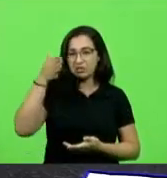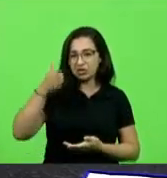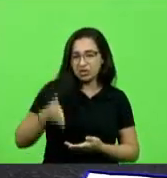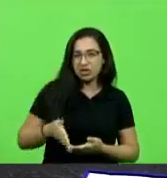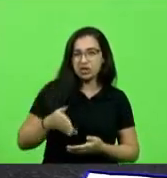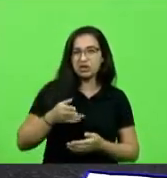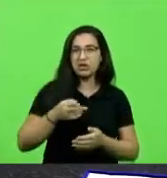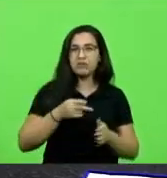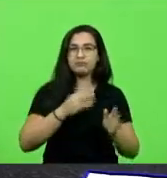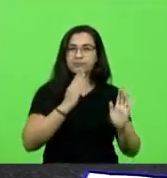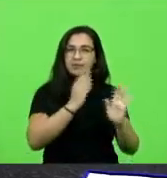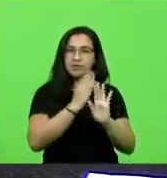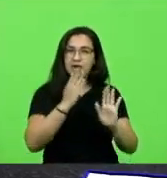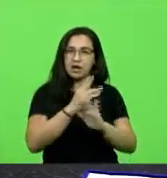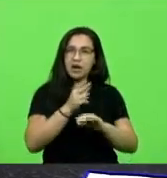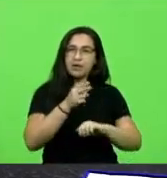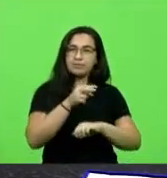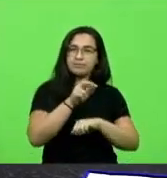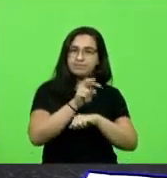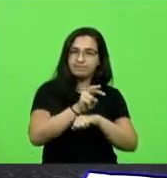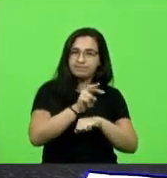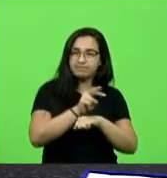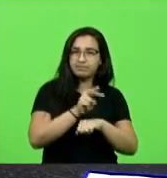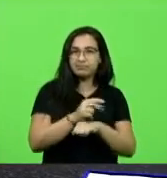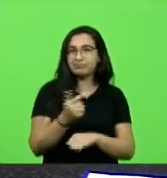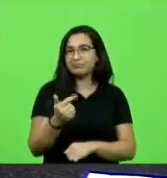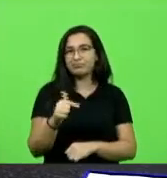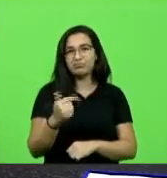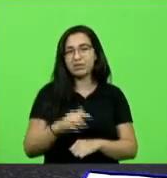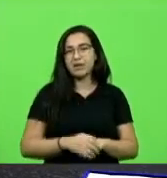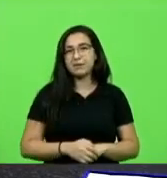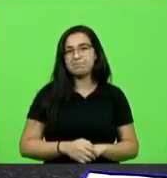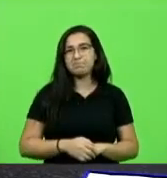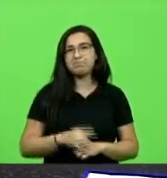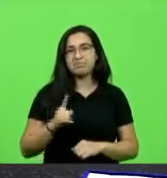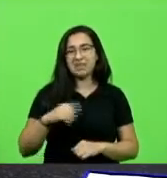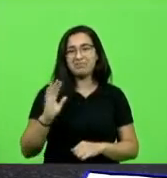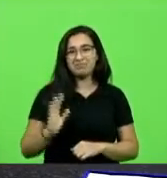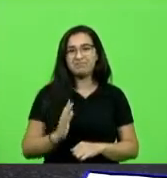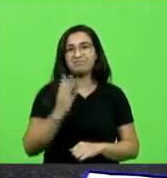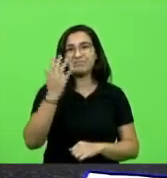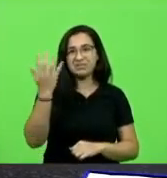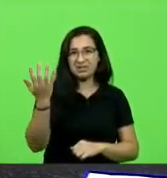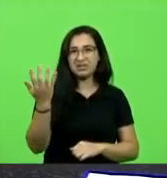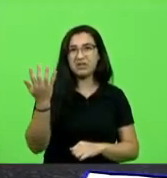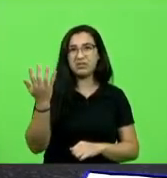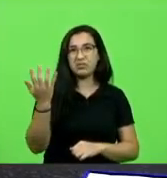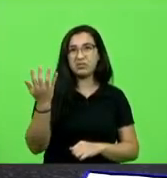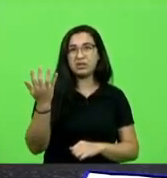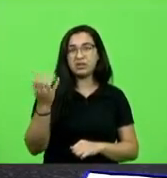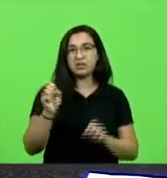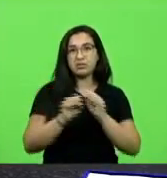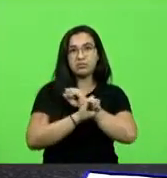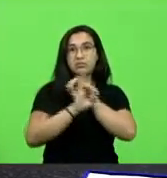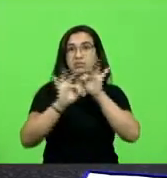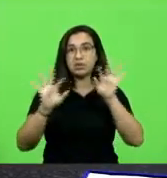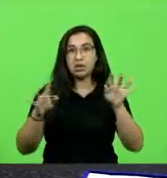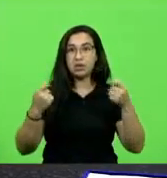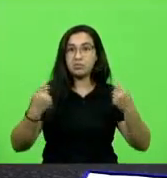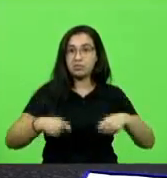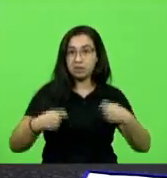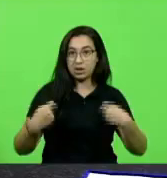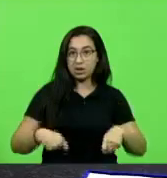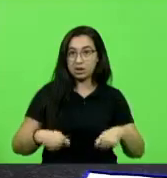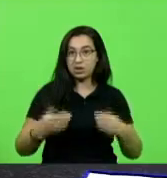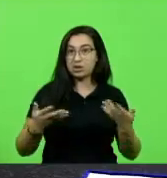monitoramento sobre o que estava ali colocado então é algo que aconteceu que claro nós temos que aqui